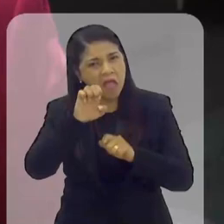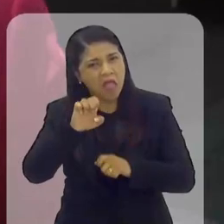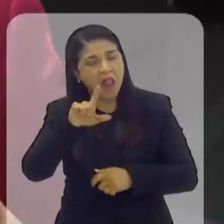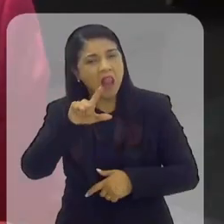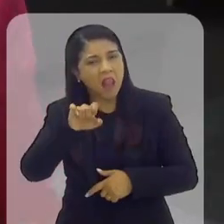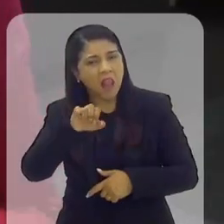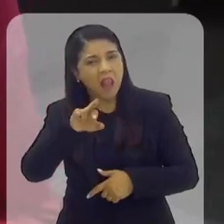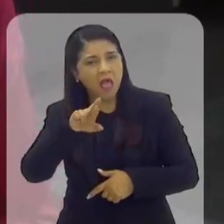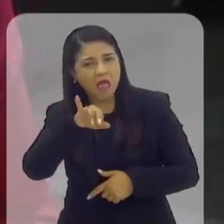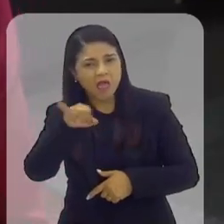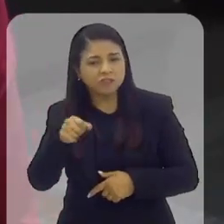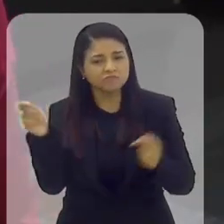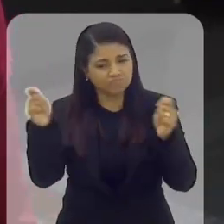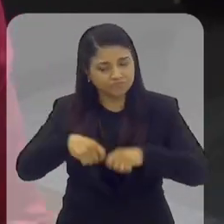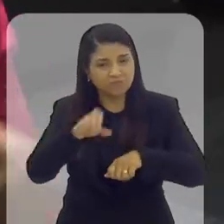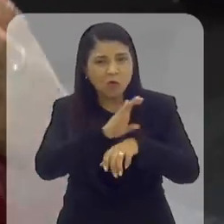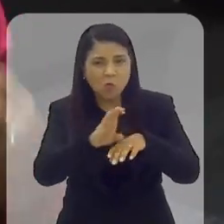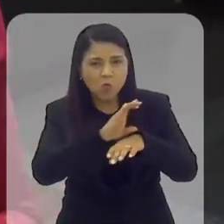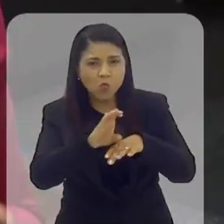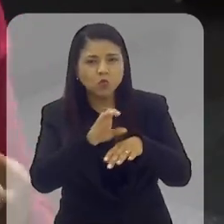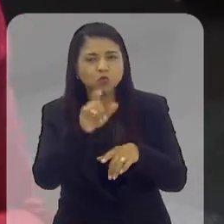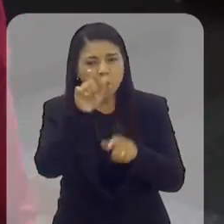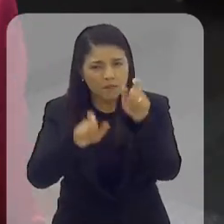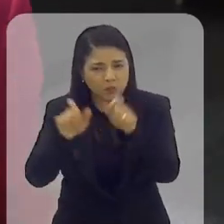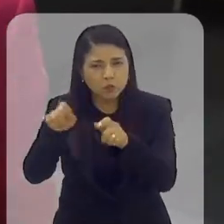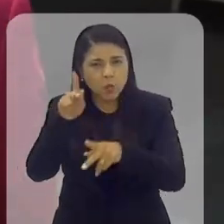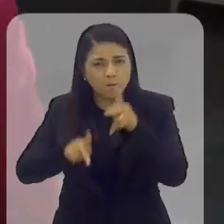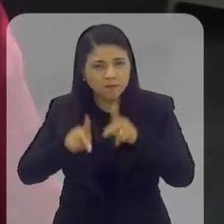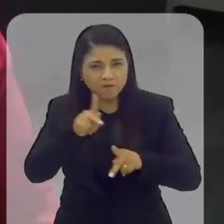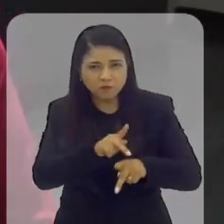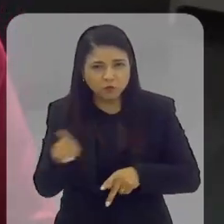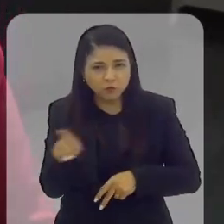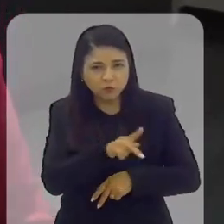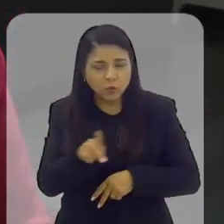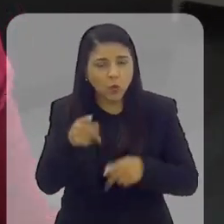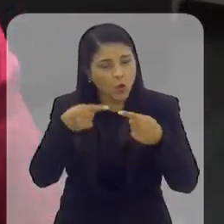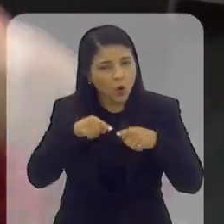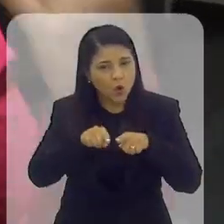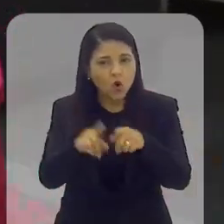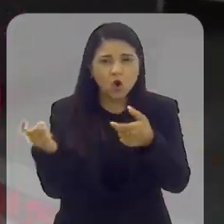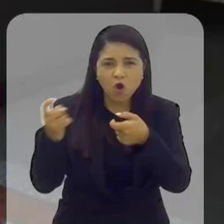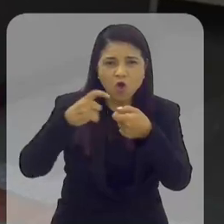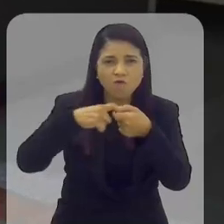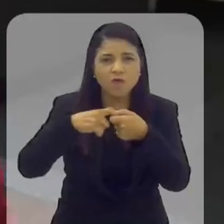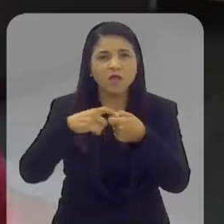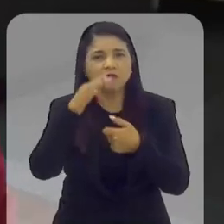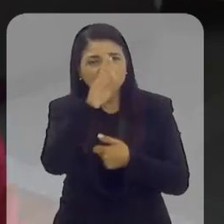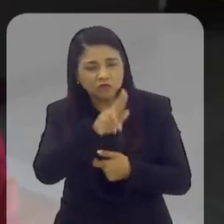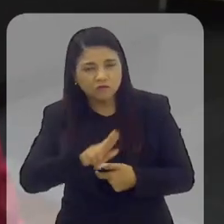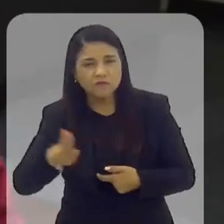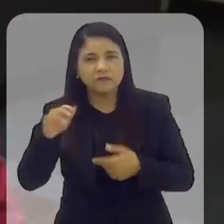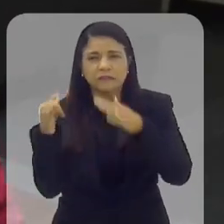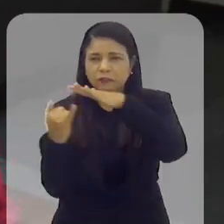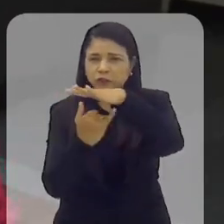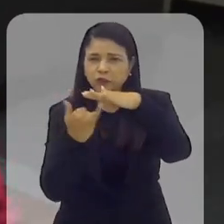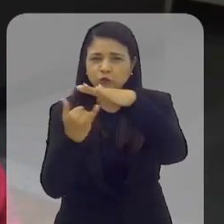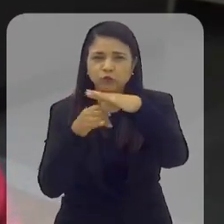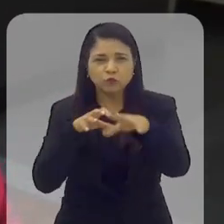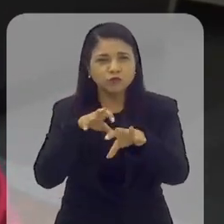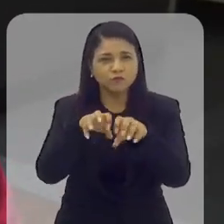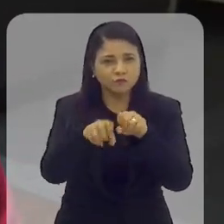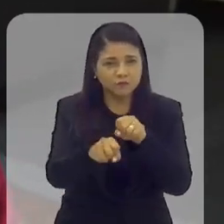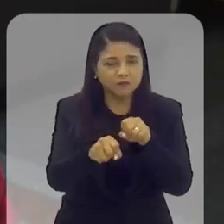essa capacitação e pessoas preparadas com os convênios que têm feito com as universidades, com